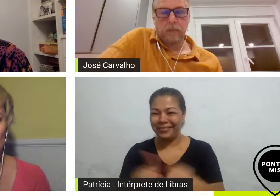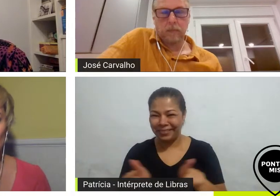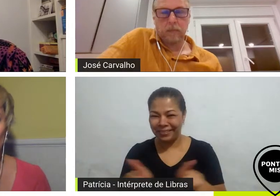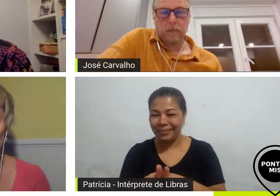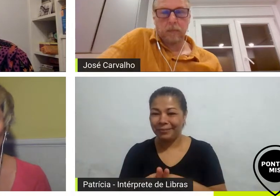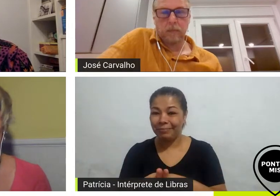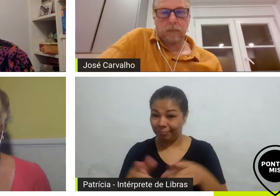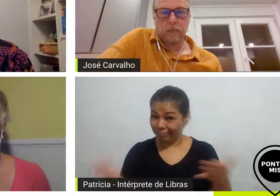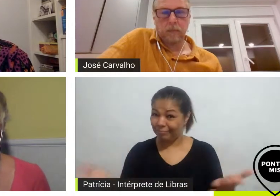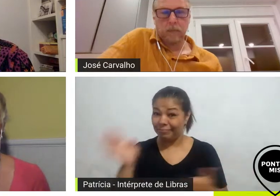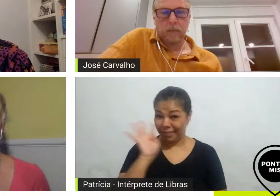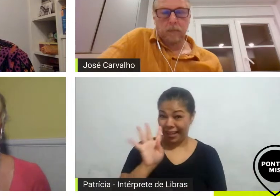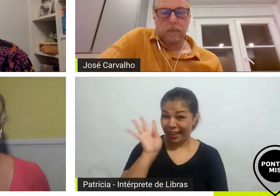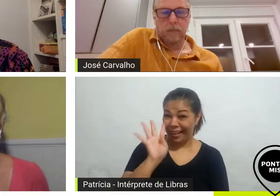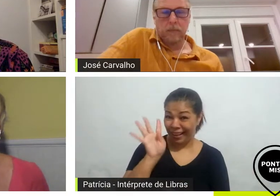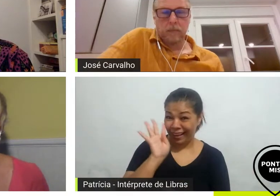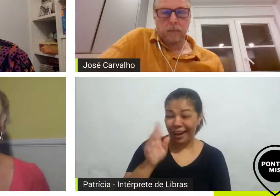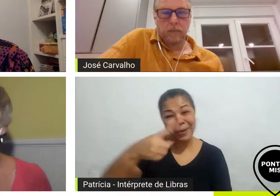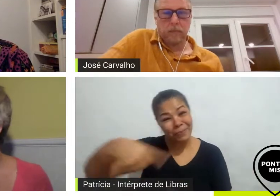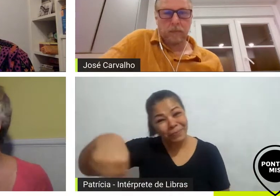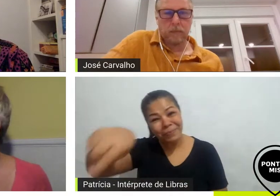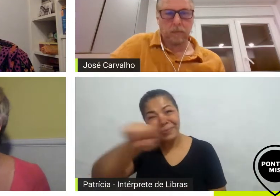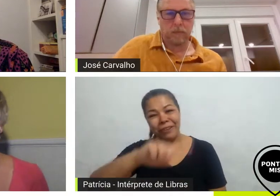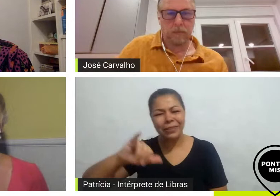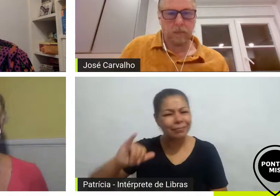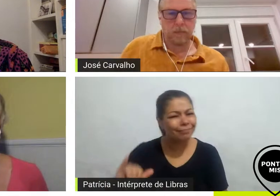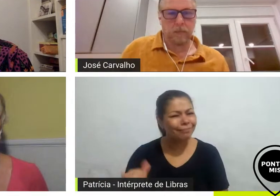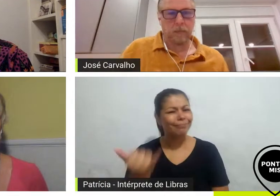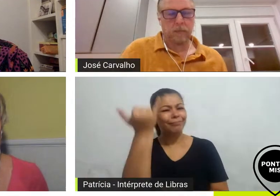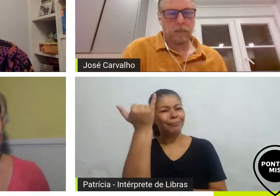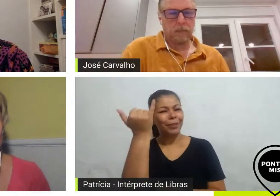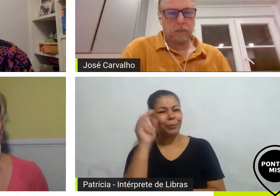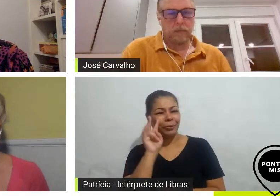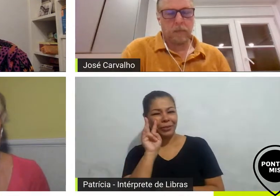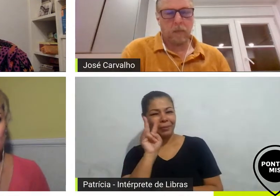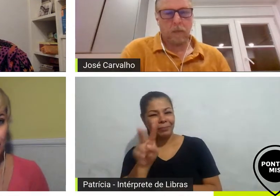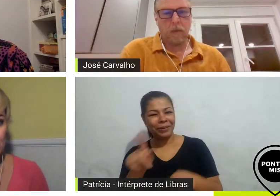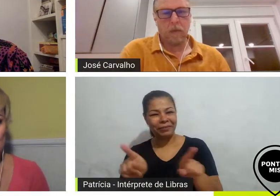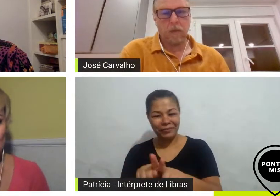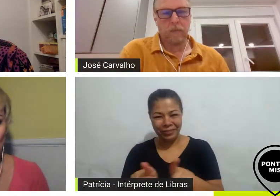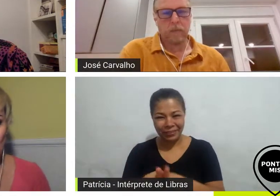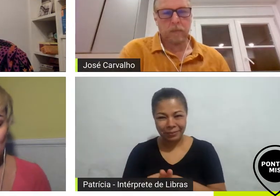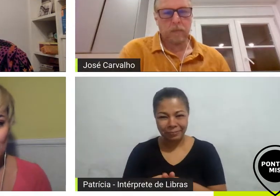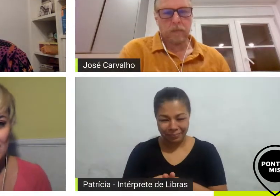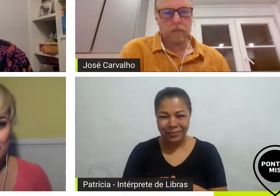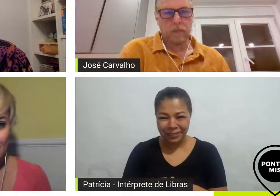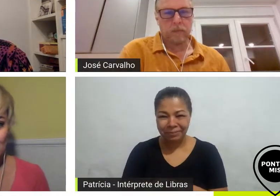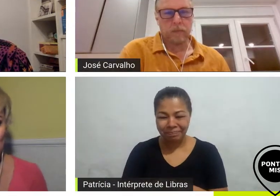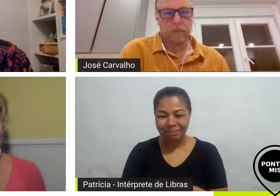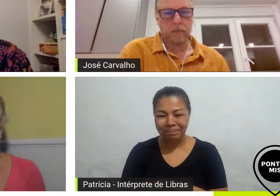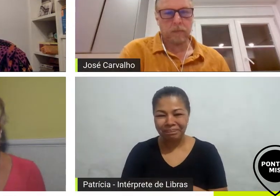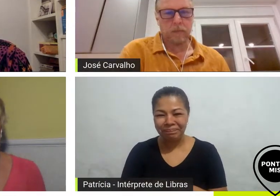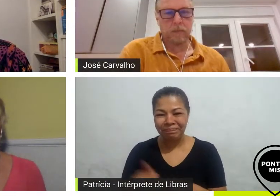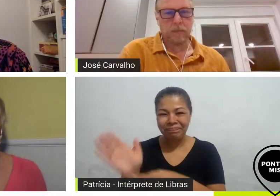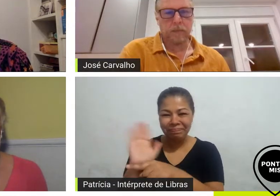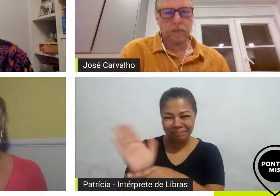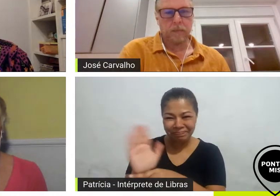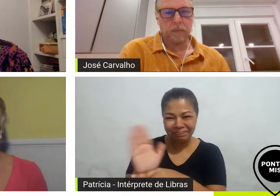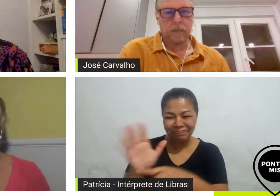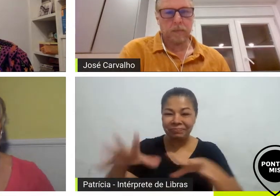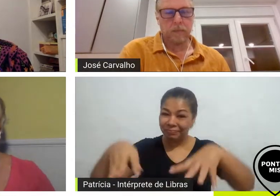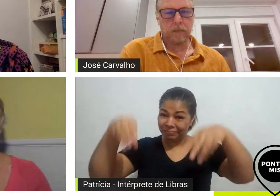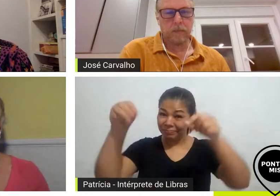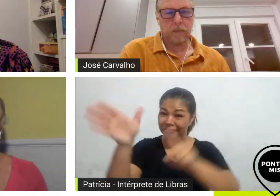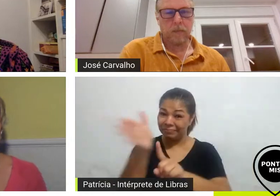castelo o filme um beijo também para a Van Fresno como eu falei você quer posicionar alguma coisa mais José desse